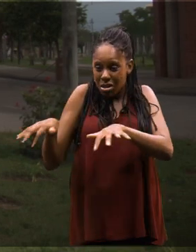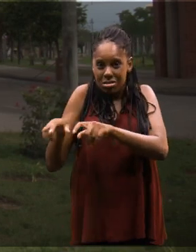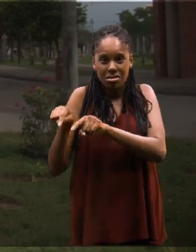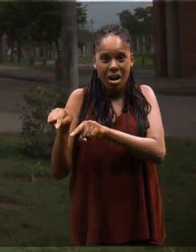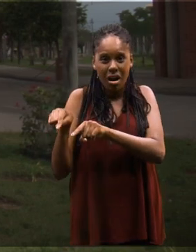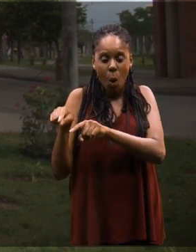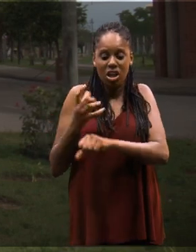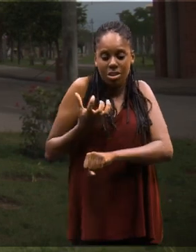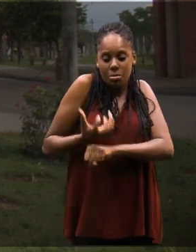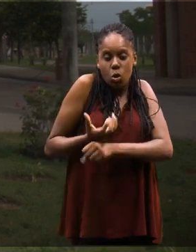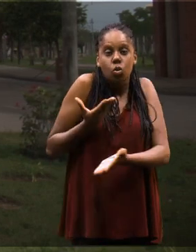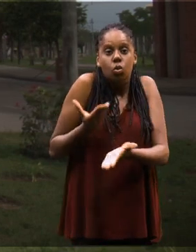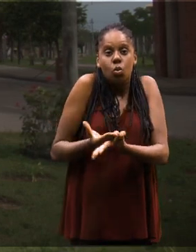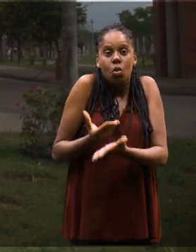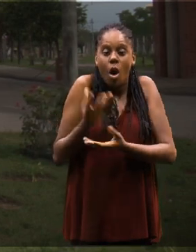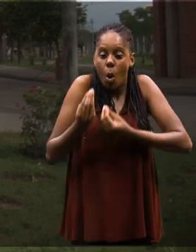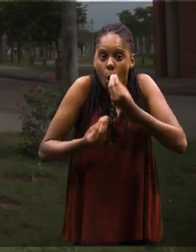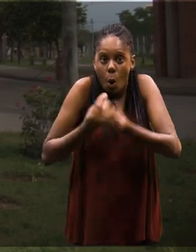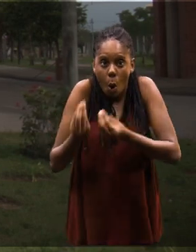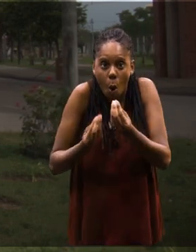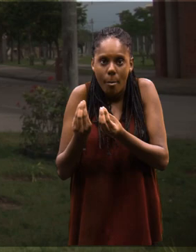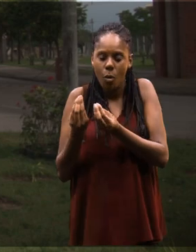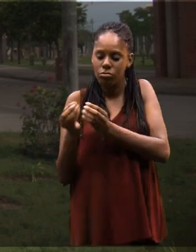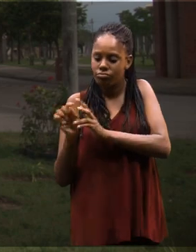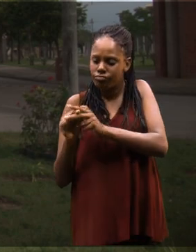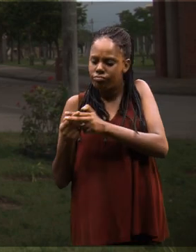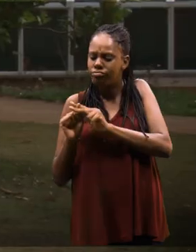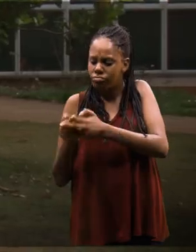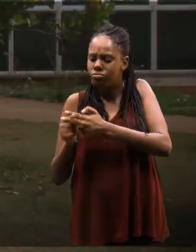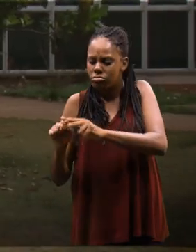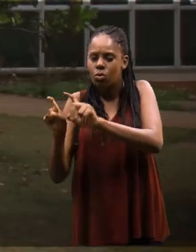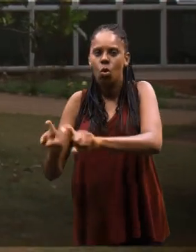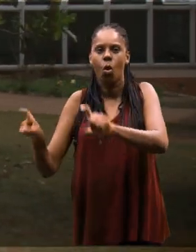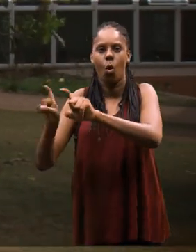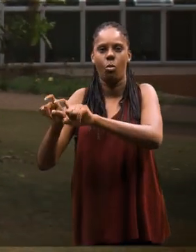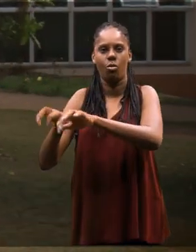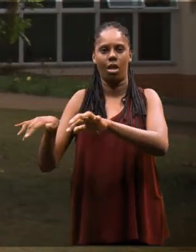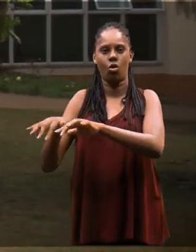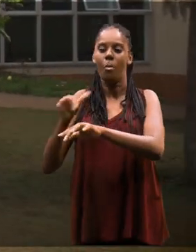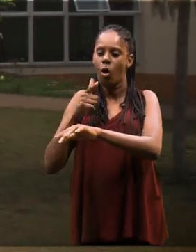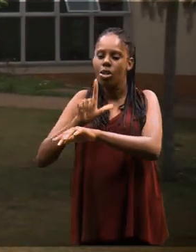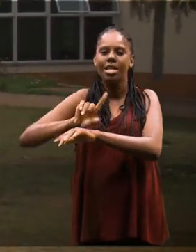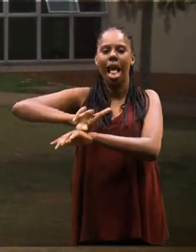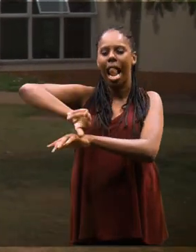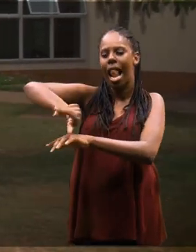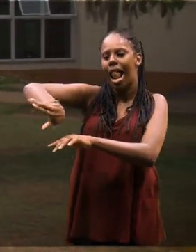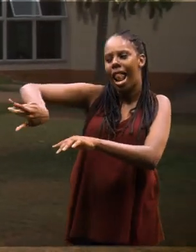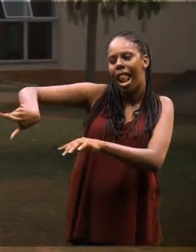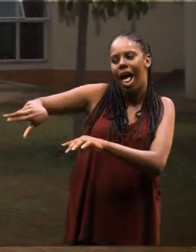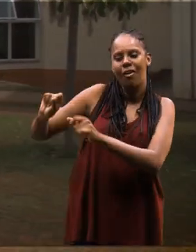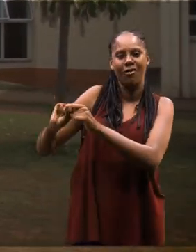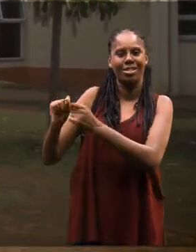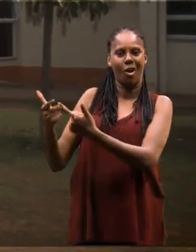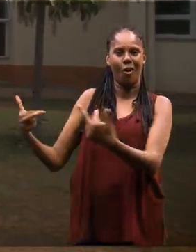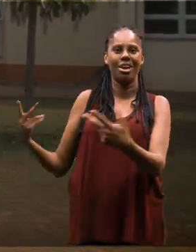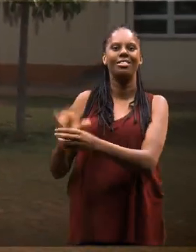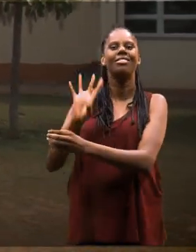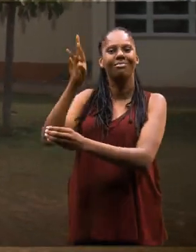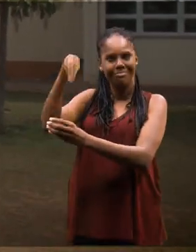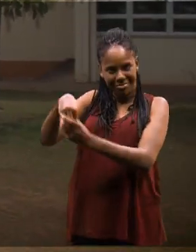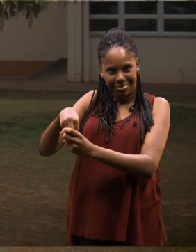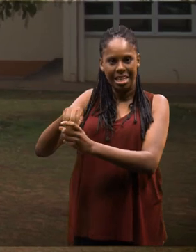é a disciplina que estuda como que você molda o computador para assumir todas essas funções